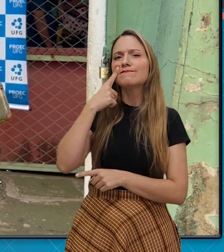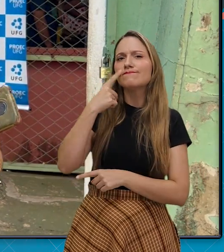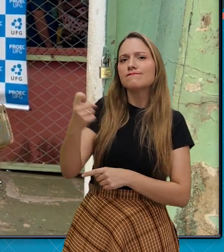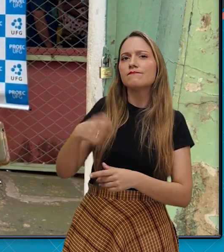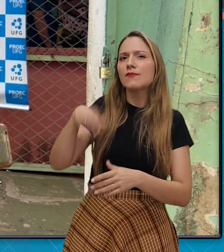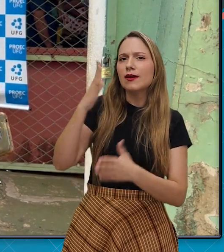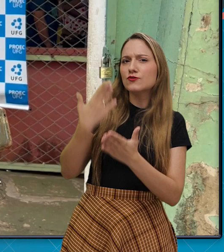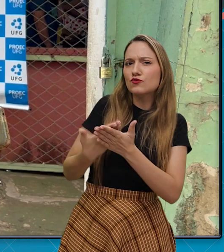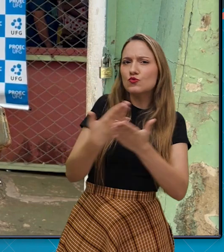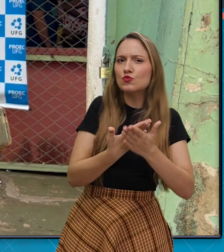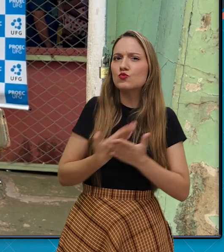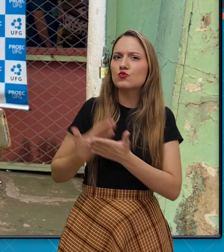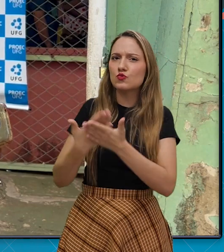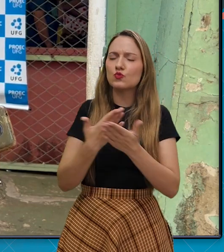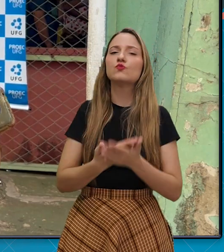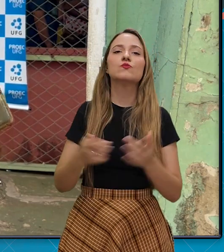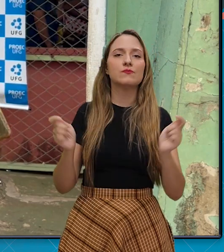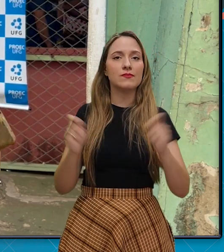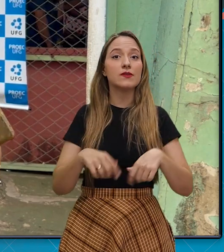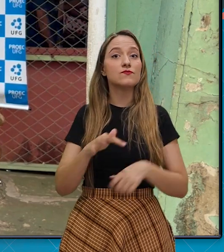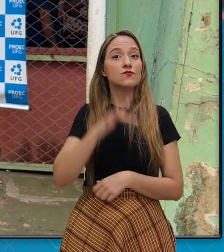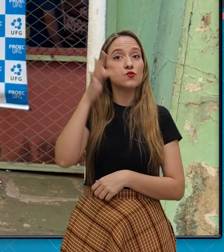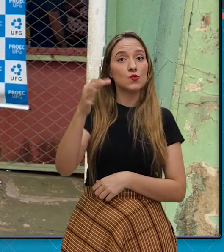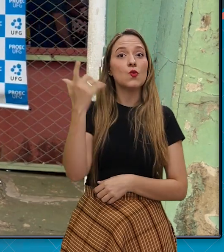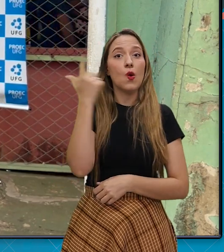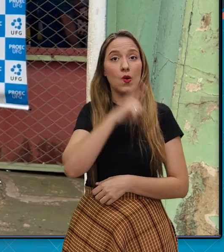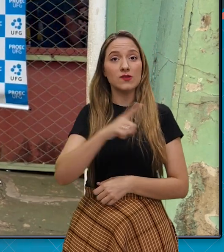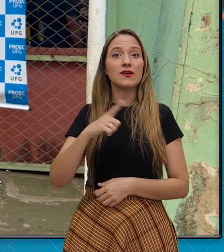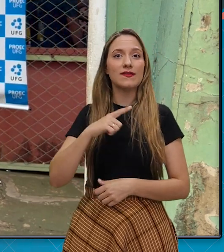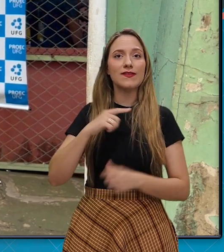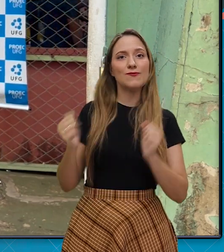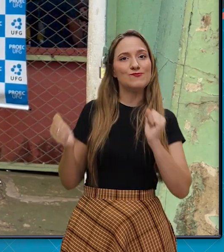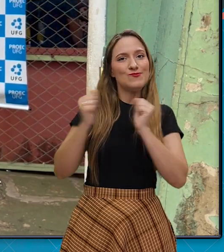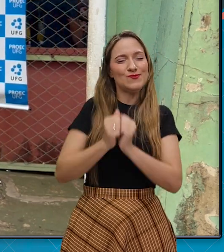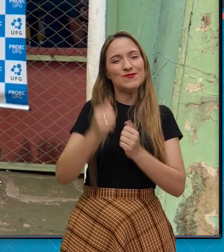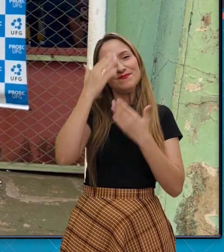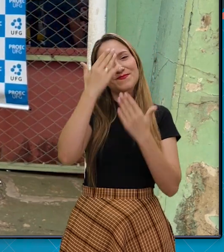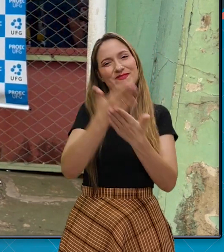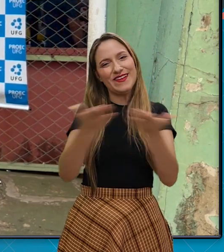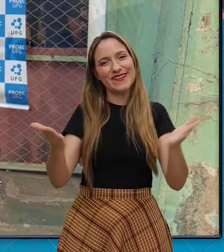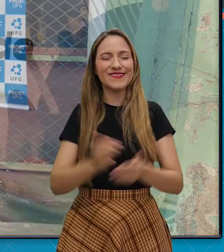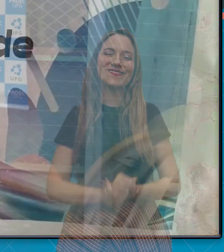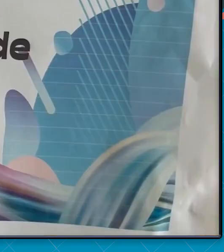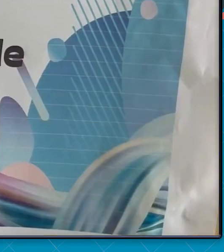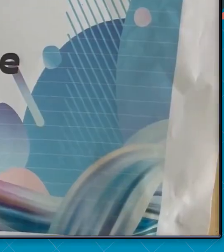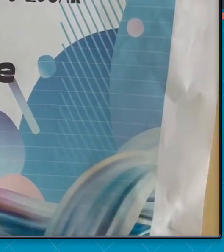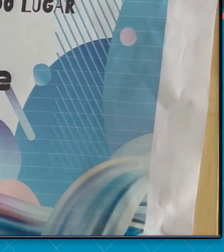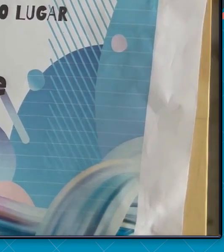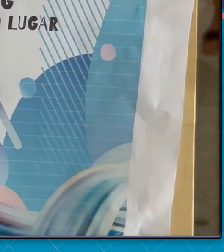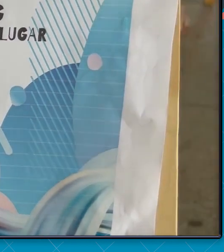interesse pelo estudo e futuramente estar aqui junto com a gente. Muito obrigada.